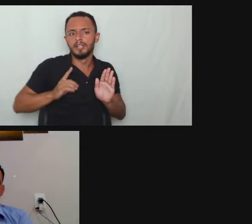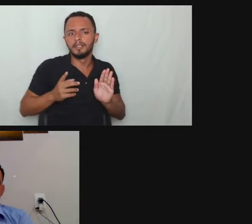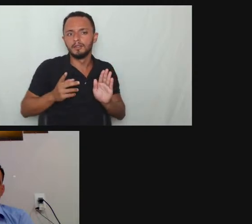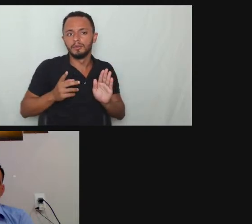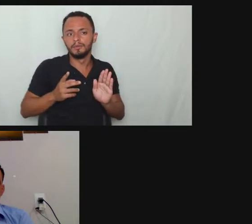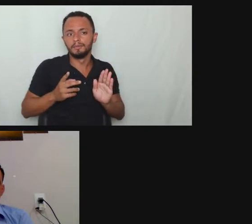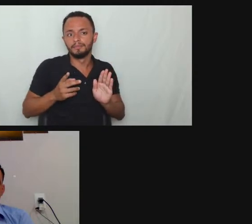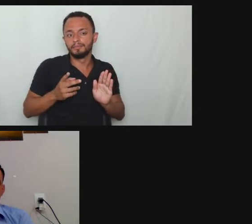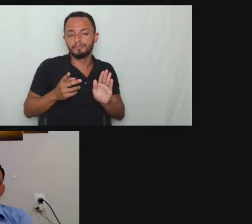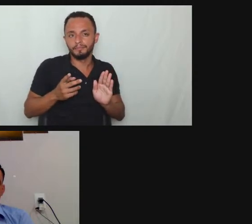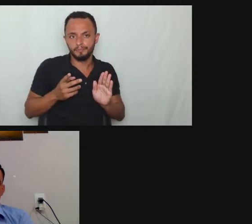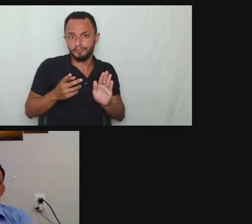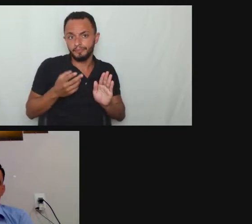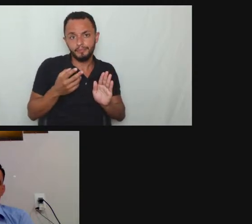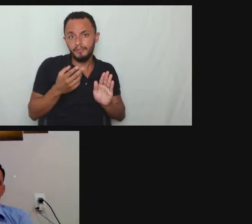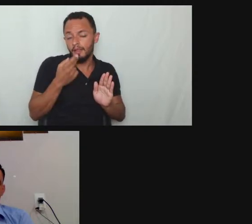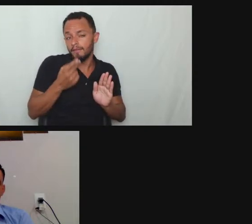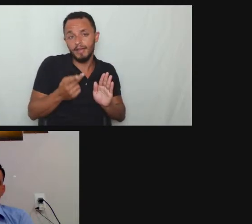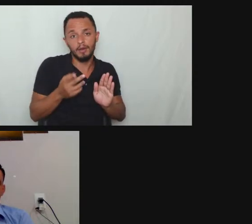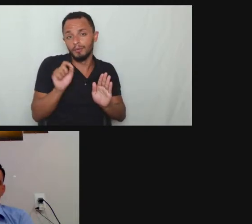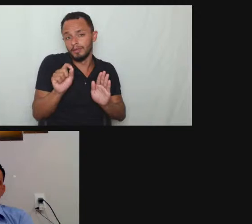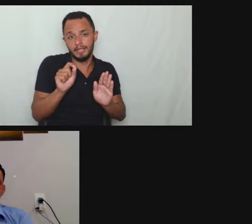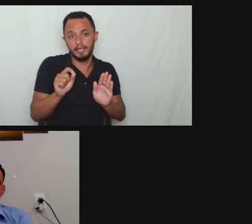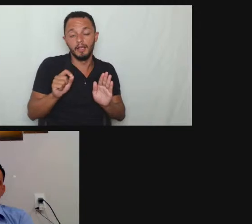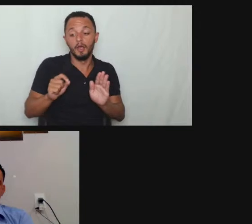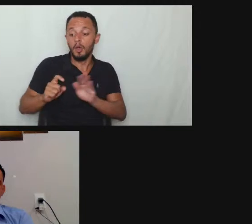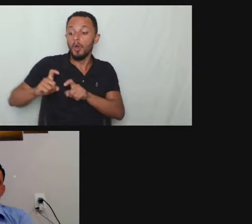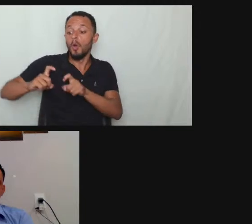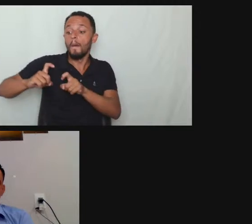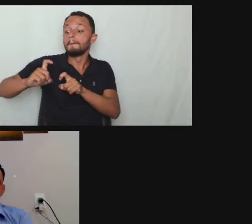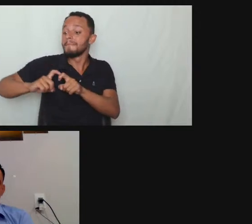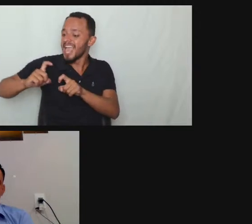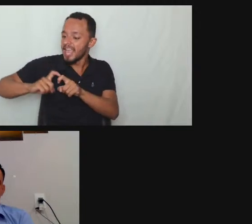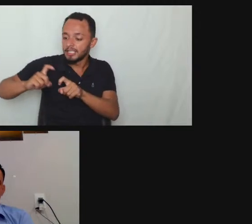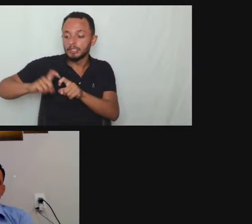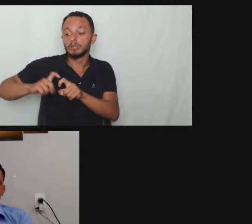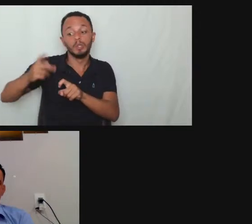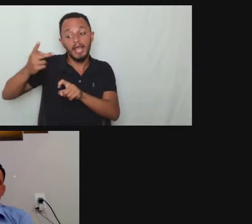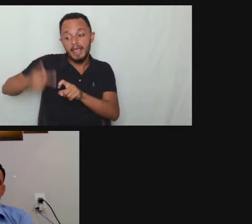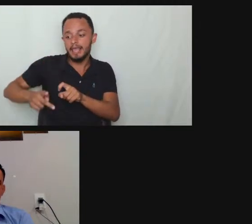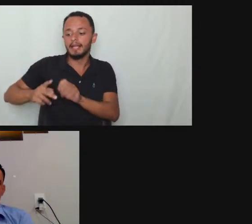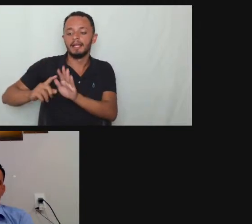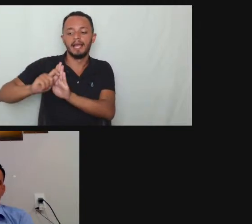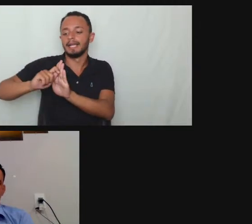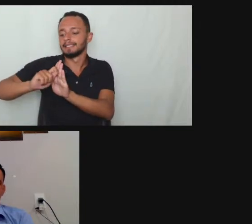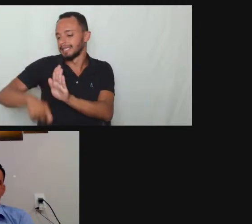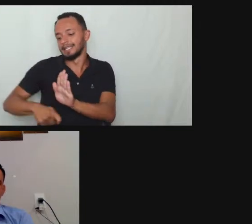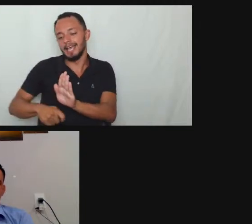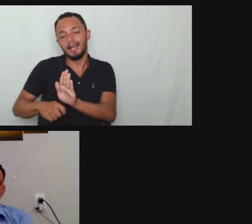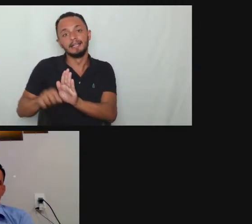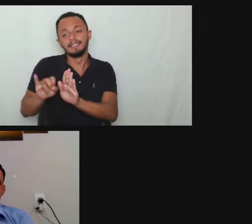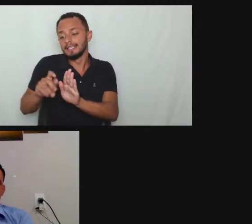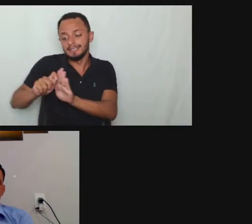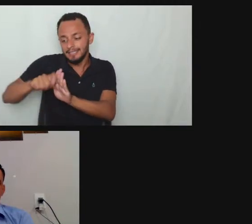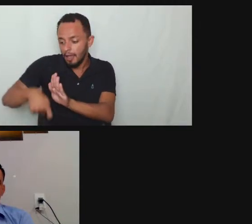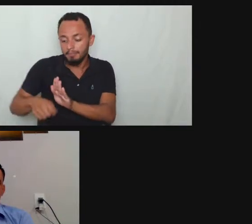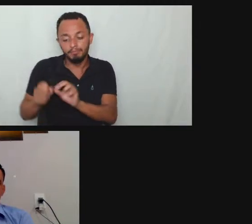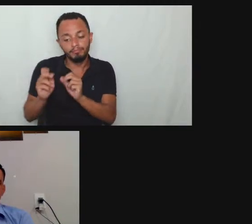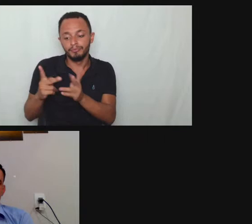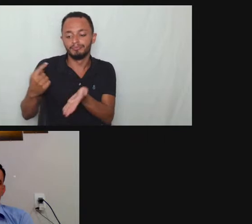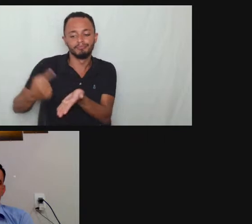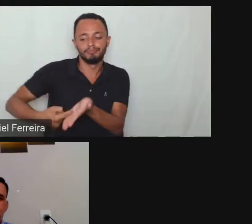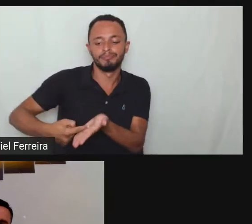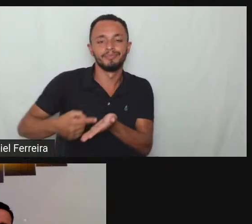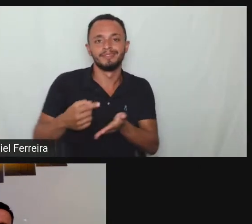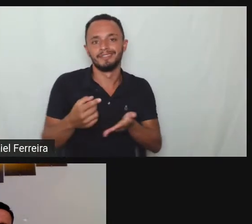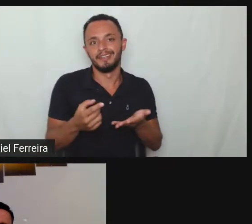assinado né o que é contra o parâmetro né multiprofissional interdisciplinar da LBI o seu pensamento tá correto mas pra além dos